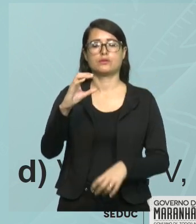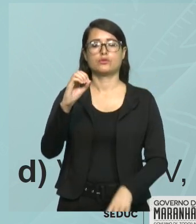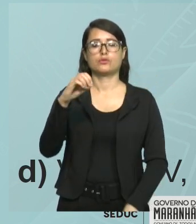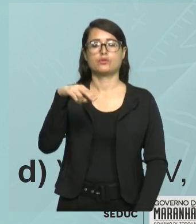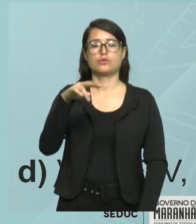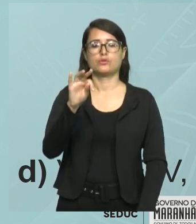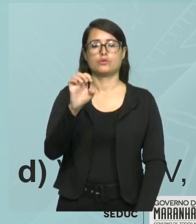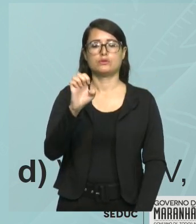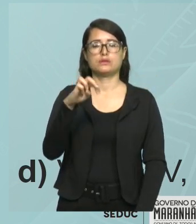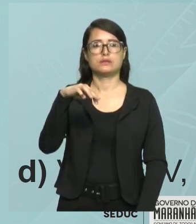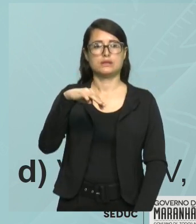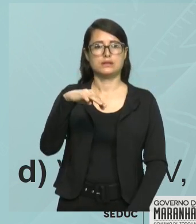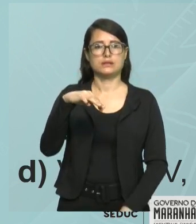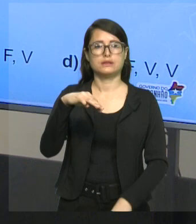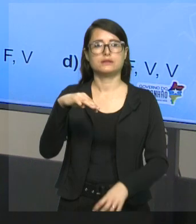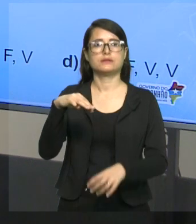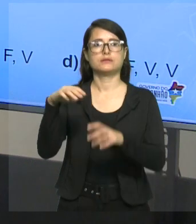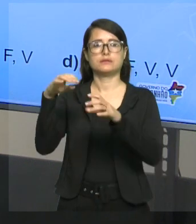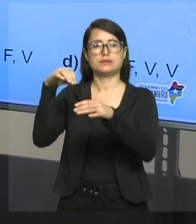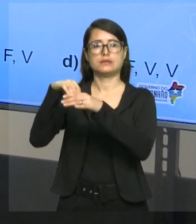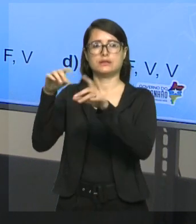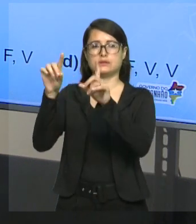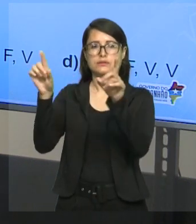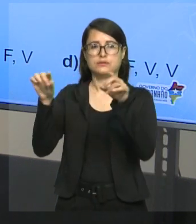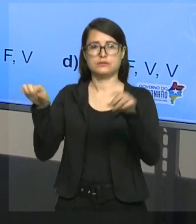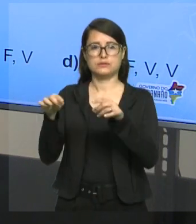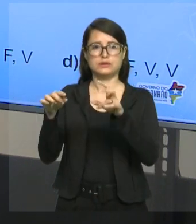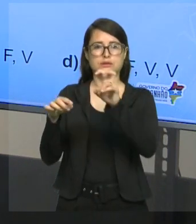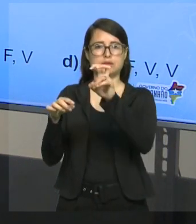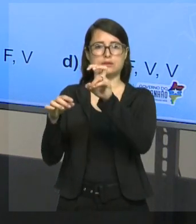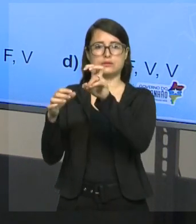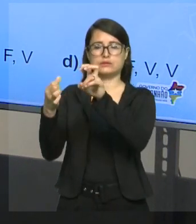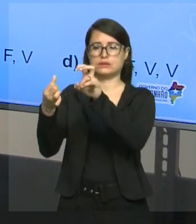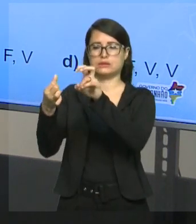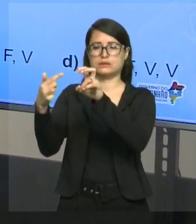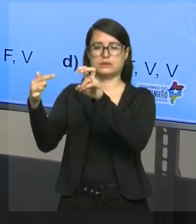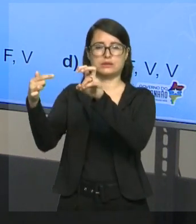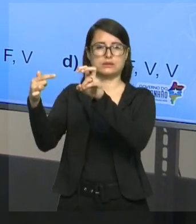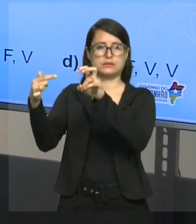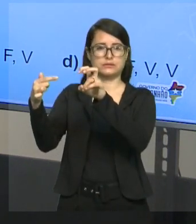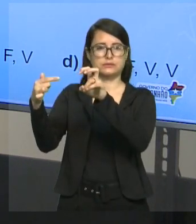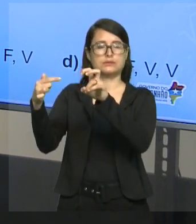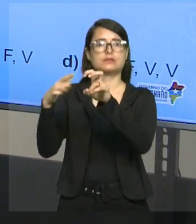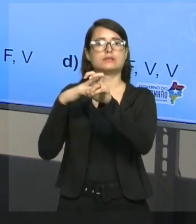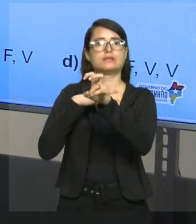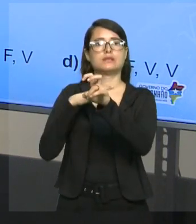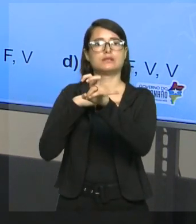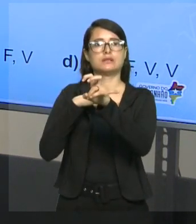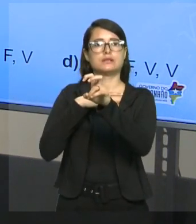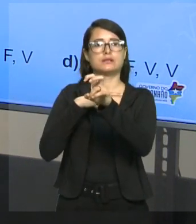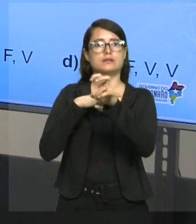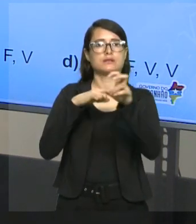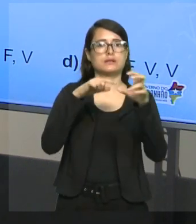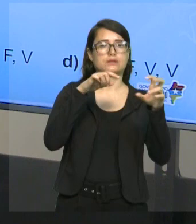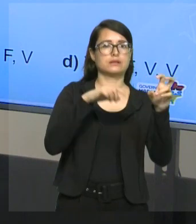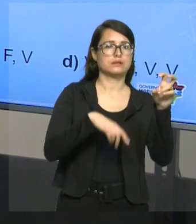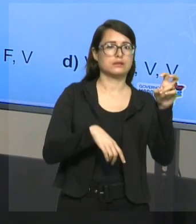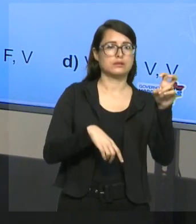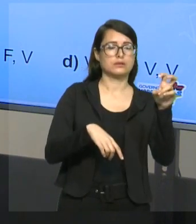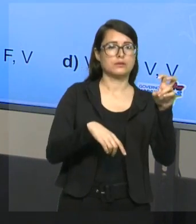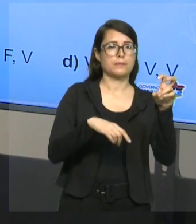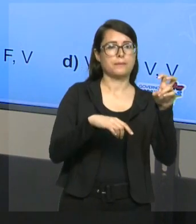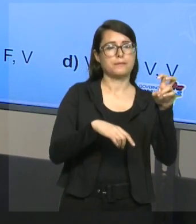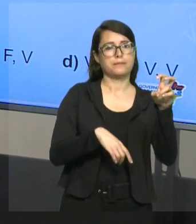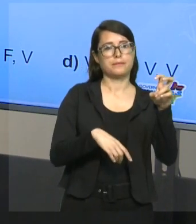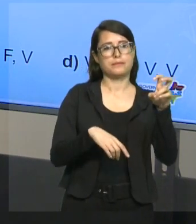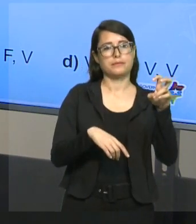5, 6 e 7. Turma, eu falei que o conjunto com mais elementos ele contém o que tem menos elementos